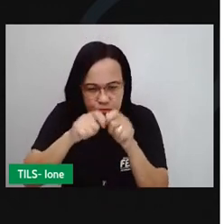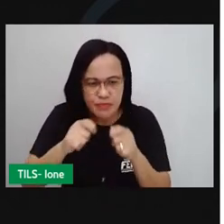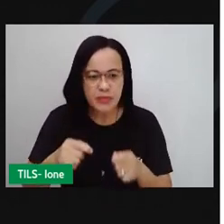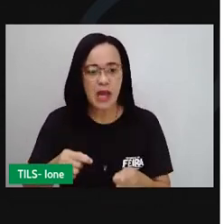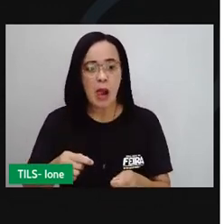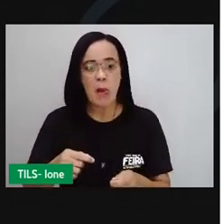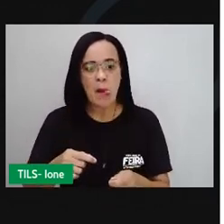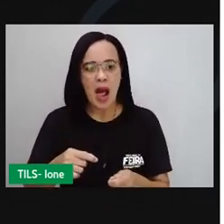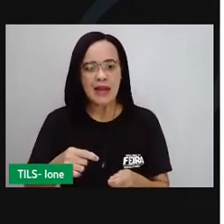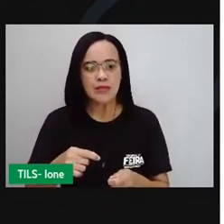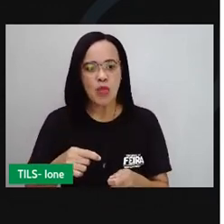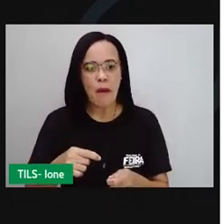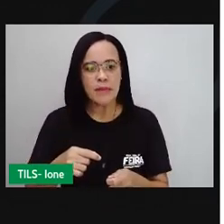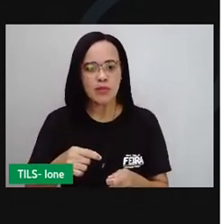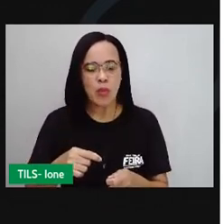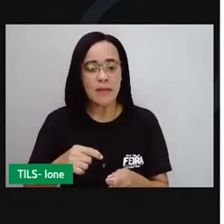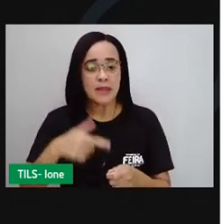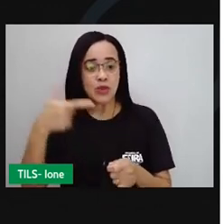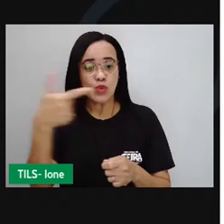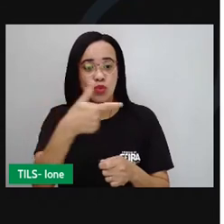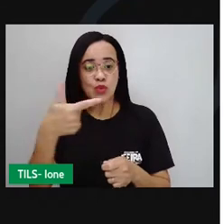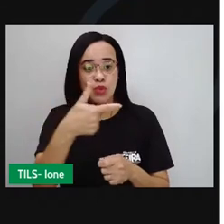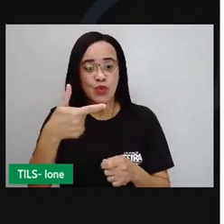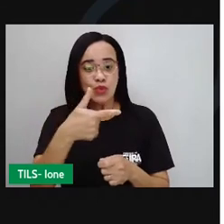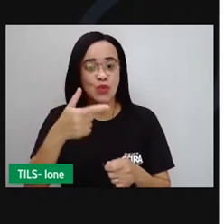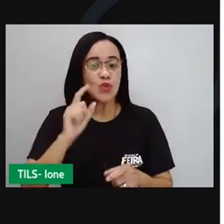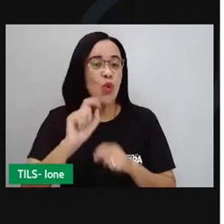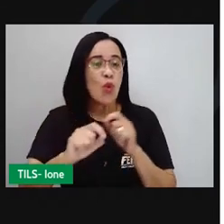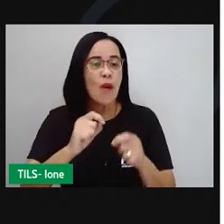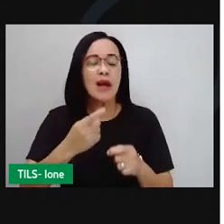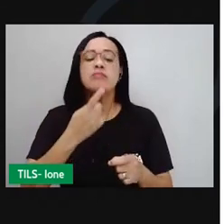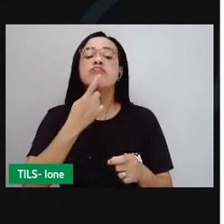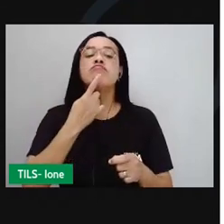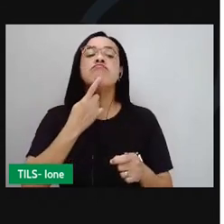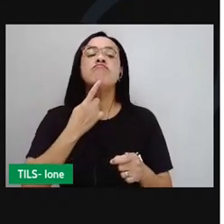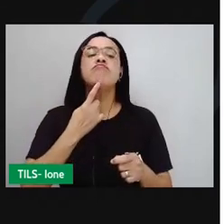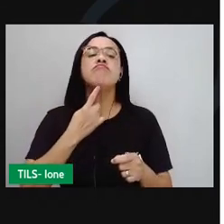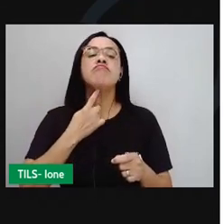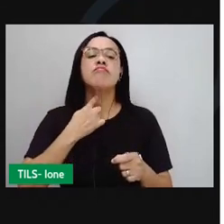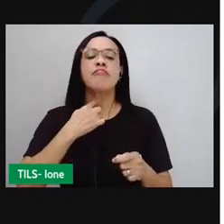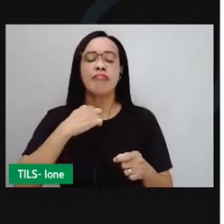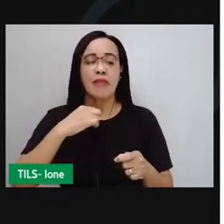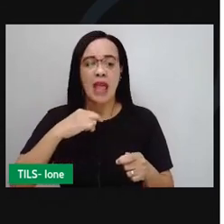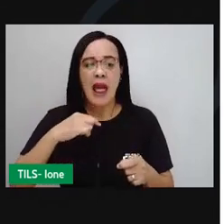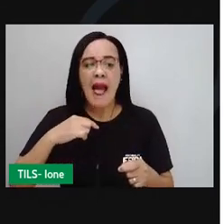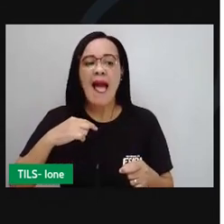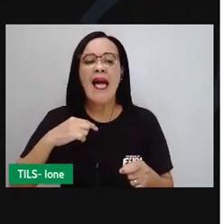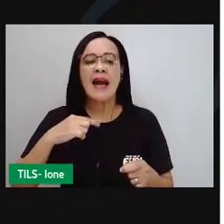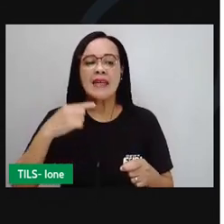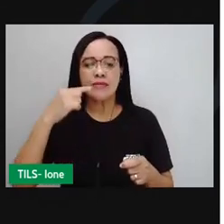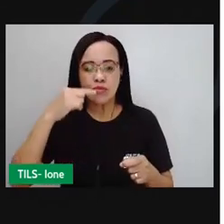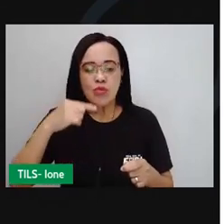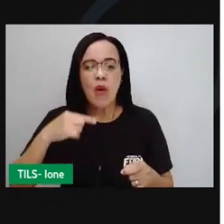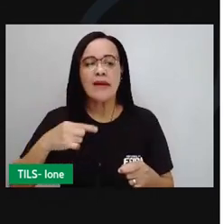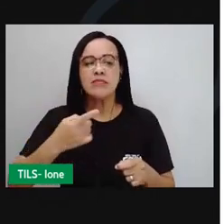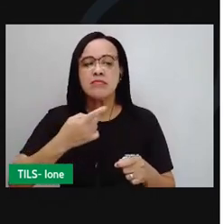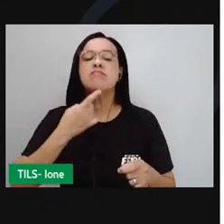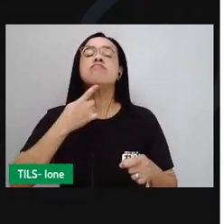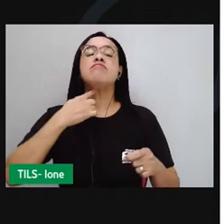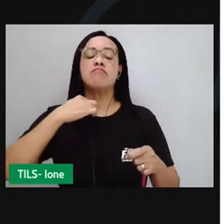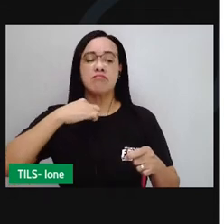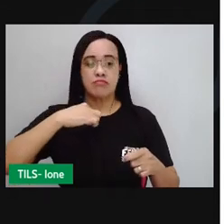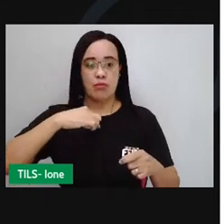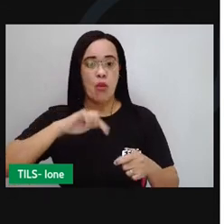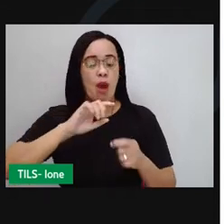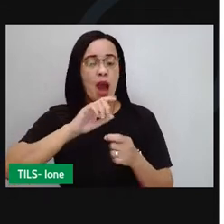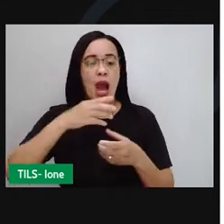molinho. O segundo estágio é a ingestão. Nele, a língua empurra o alimento para o fundo da garganta e a comida